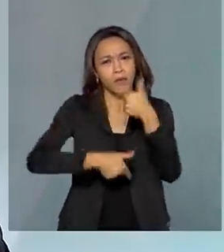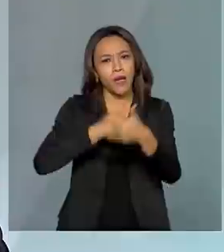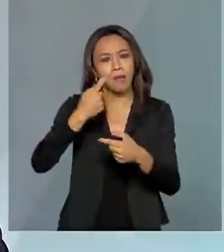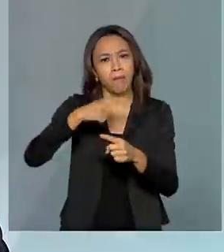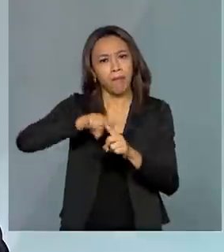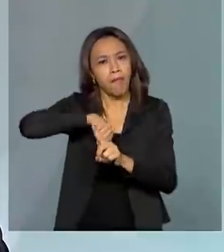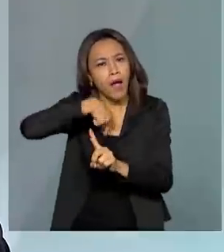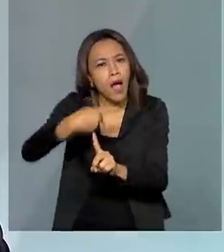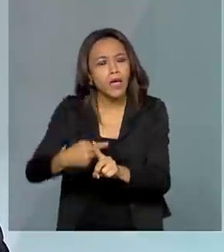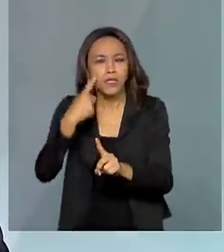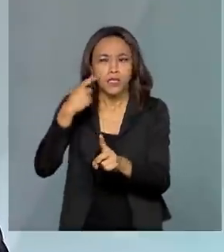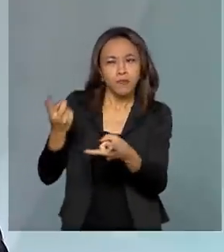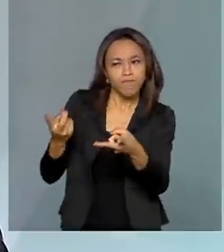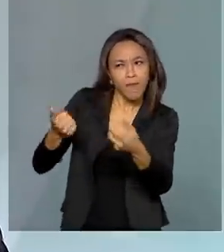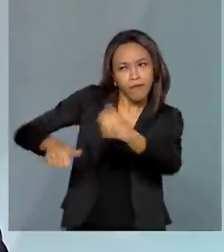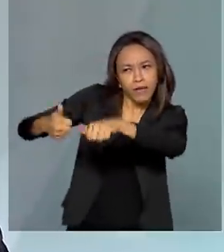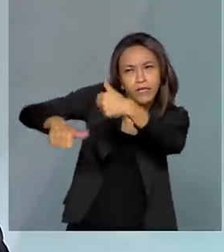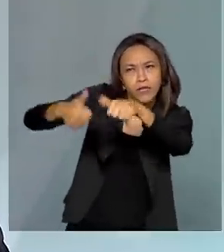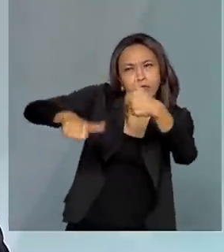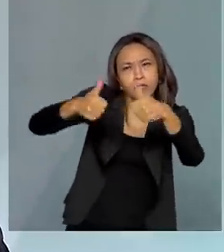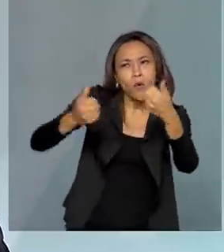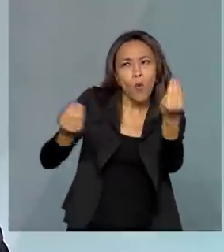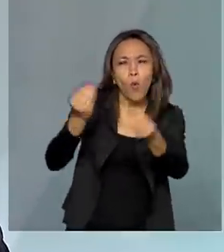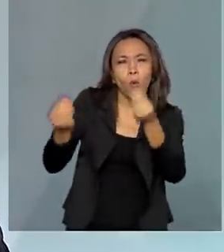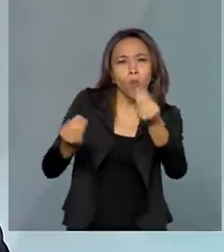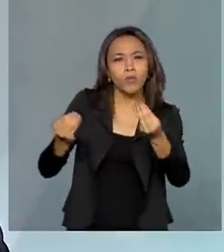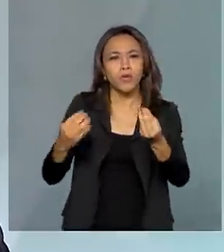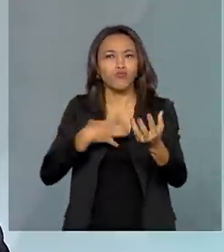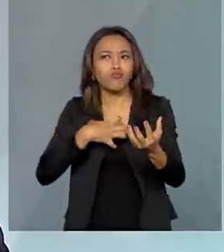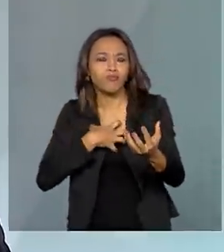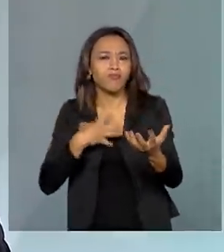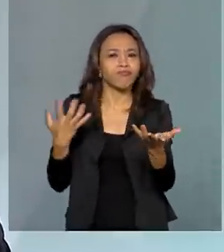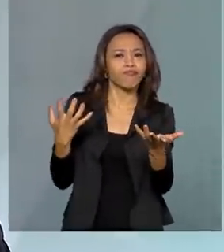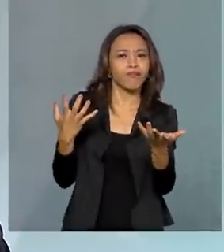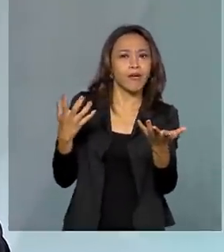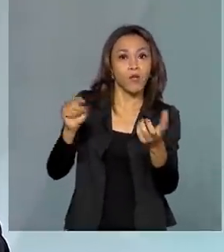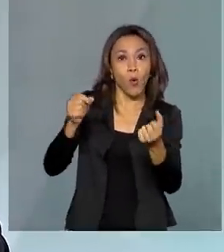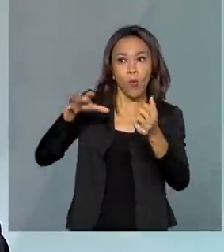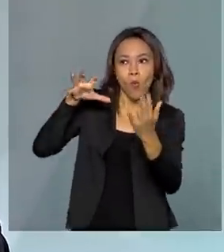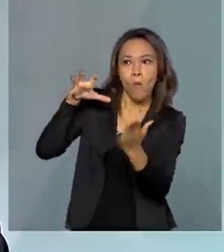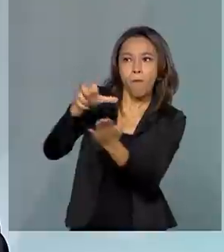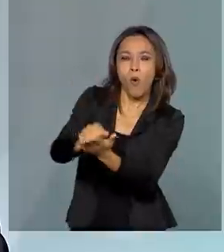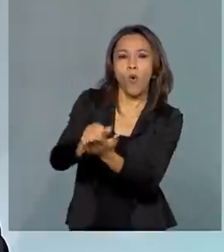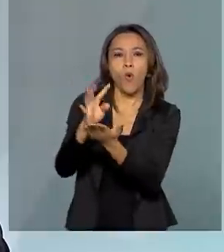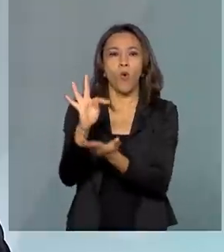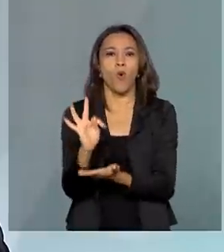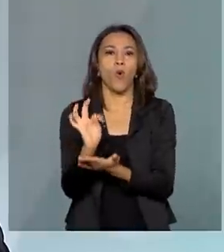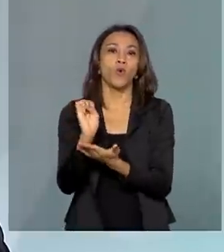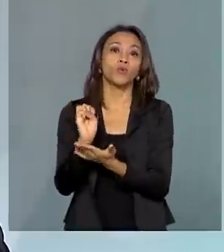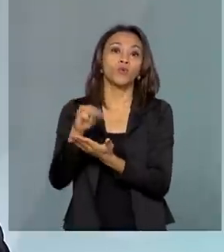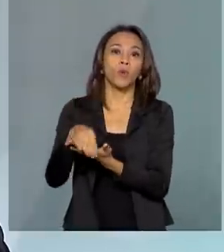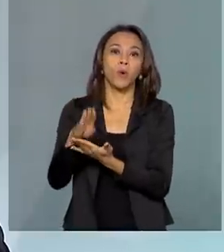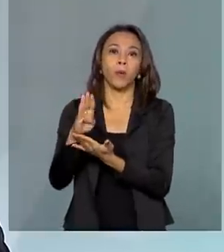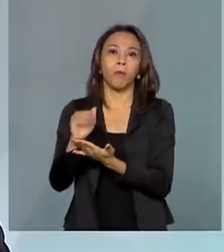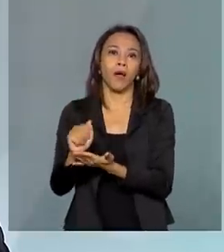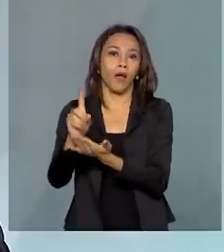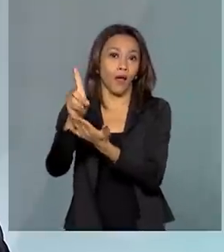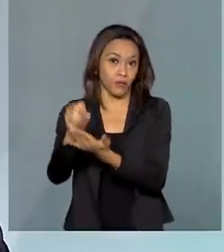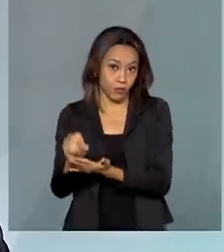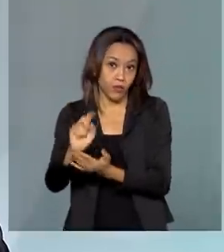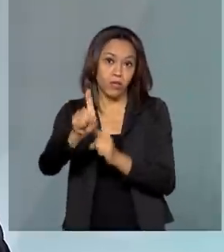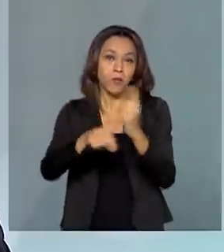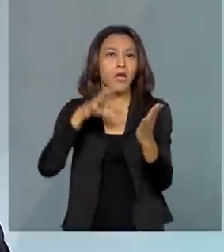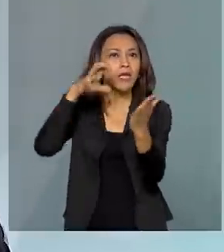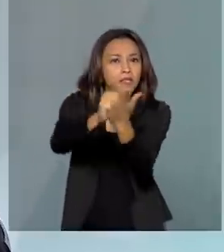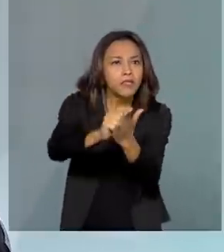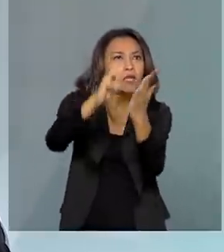o diagnóstico apurado do estado de conservação, dos bens tombados, o patrimônio material, que são os bens registrados também. A